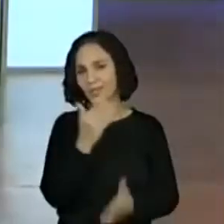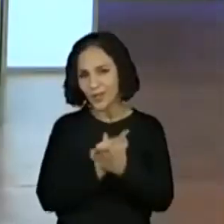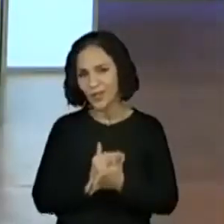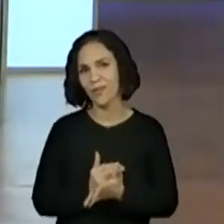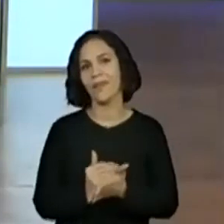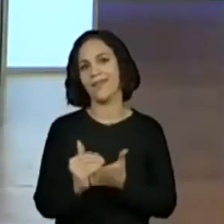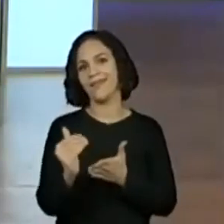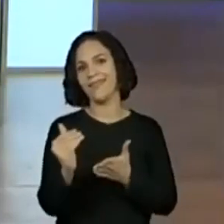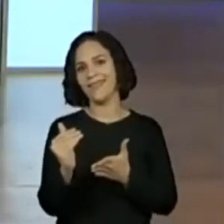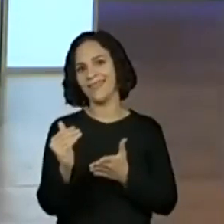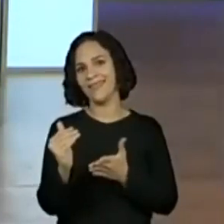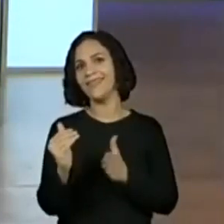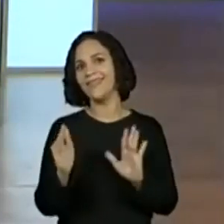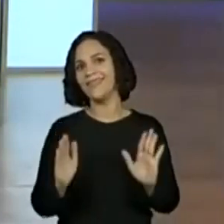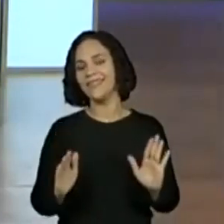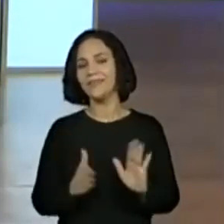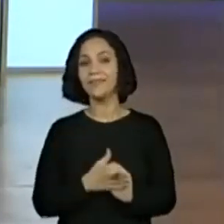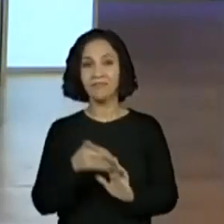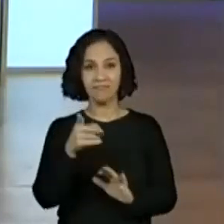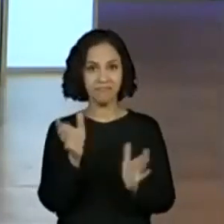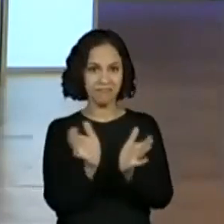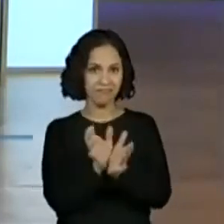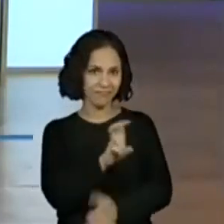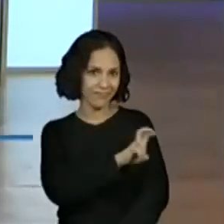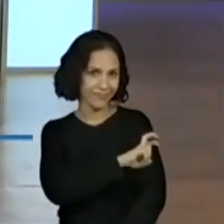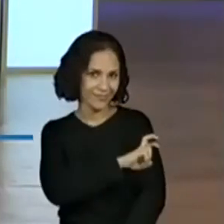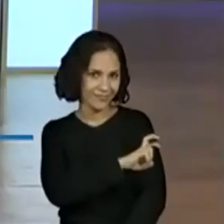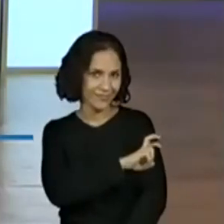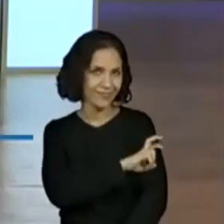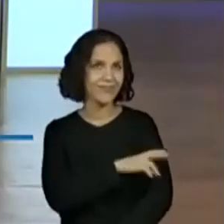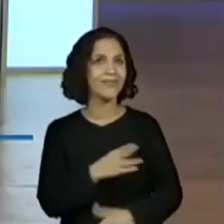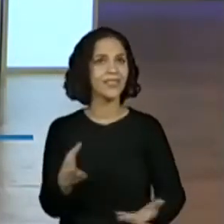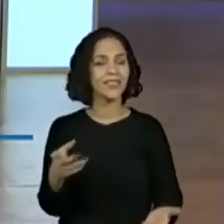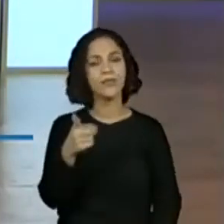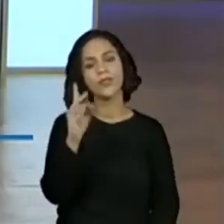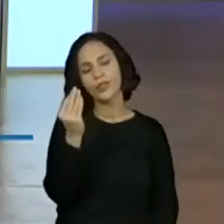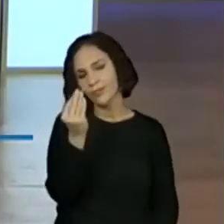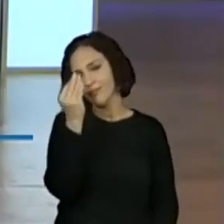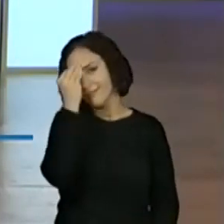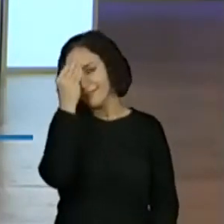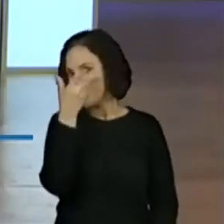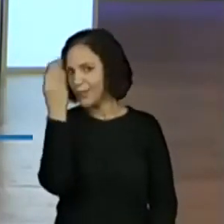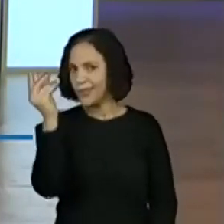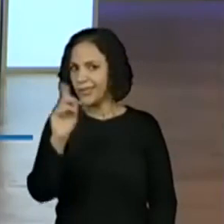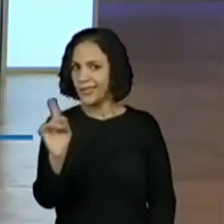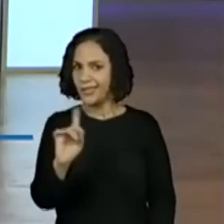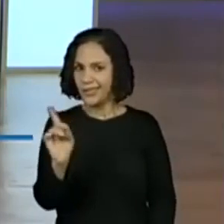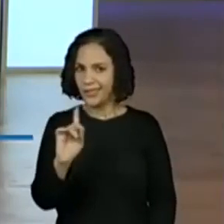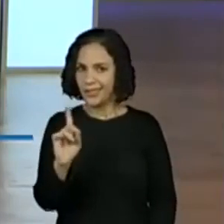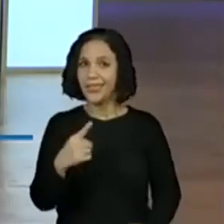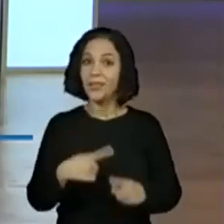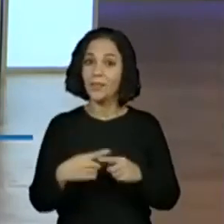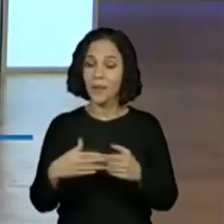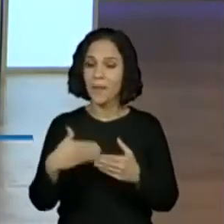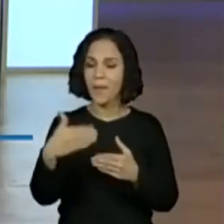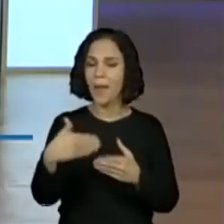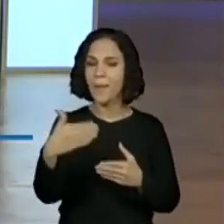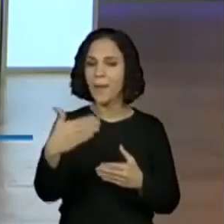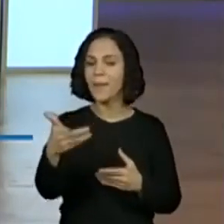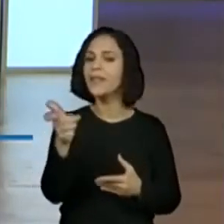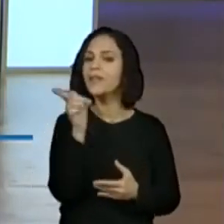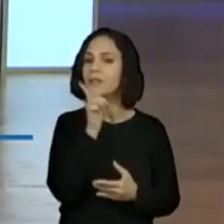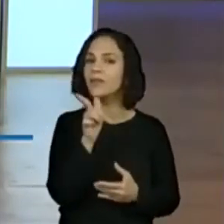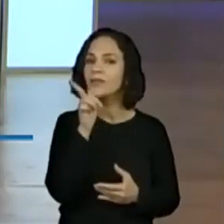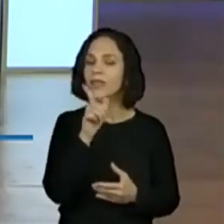É a nossa... Minha galerinha do quinto. Isso aqui, ó, fica ali, ó, guardadinho de vocês, que vocês vão conseguir depois